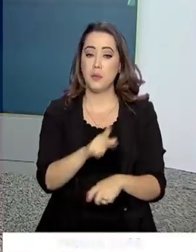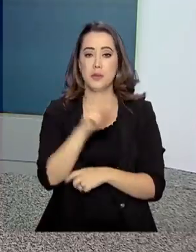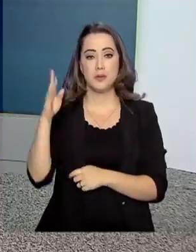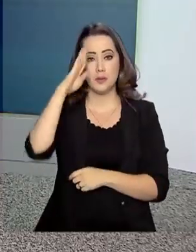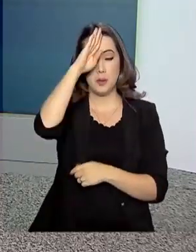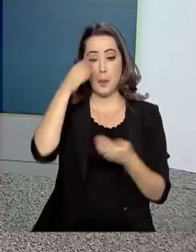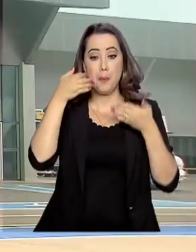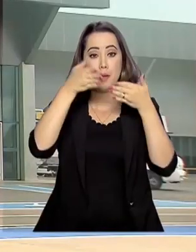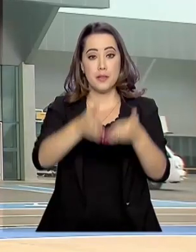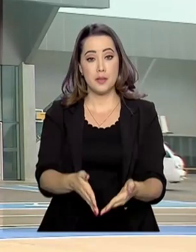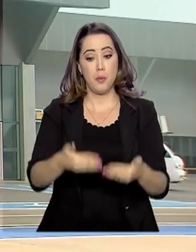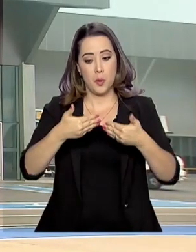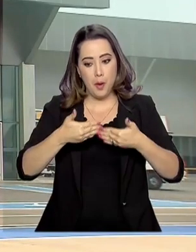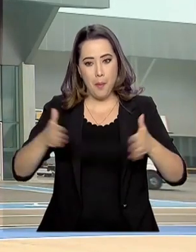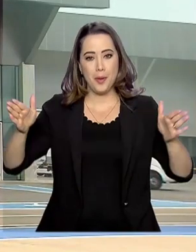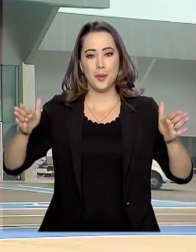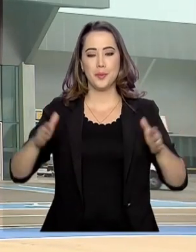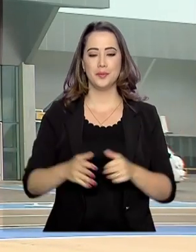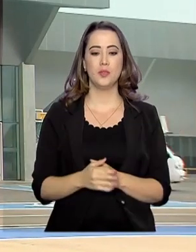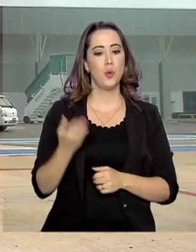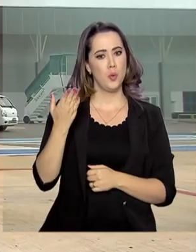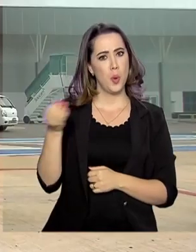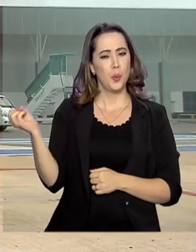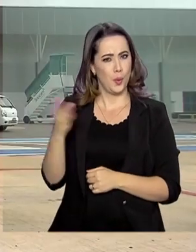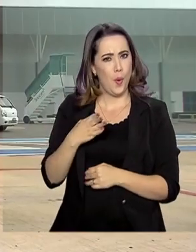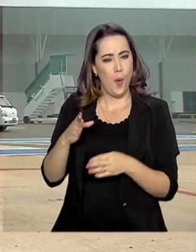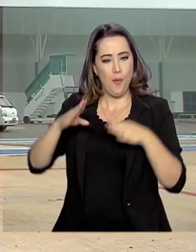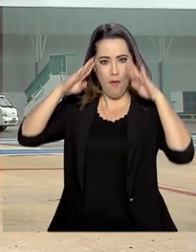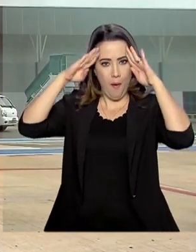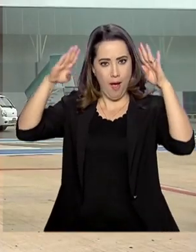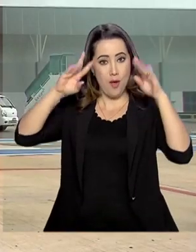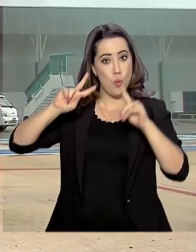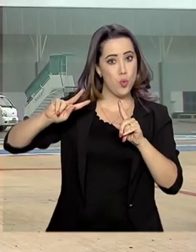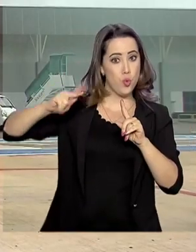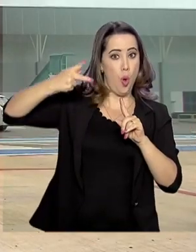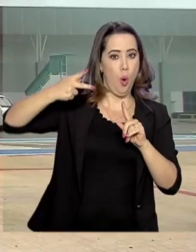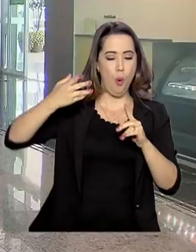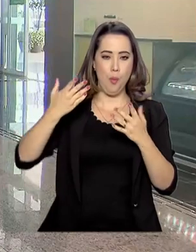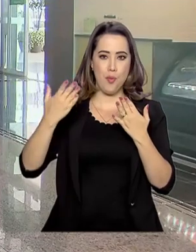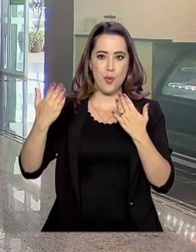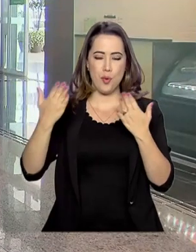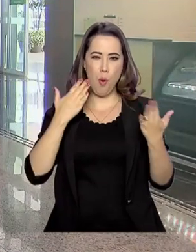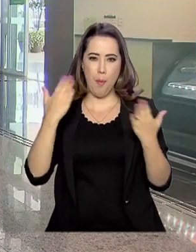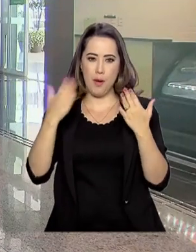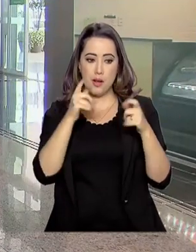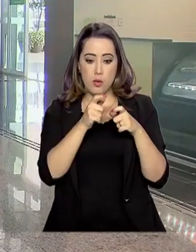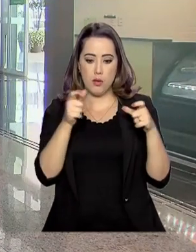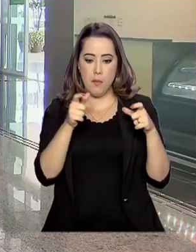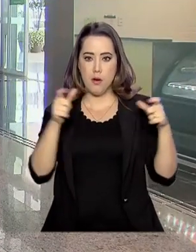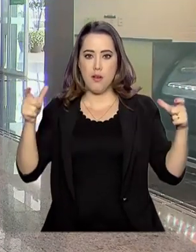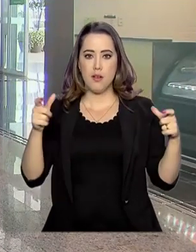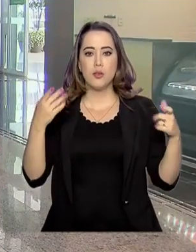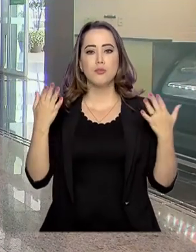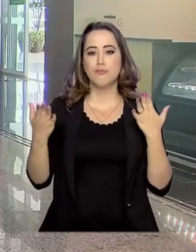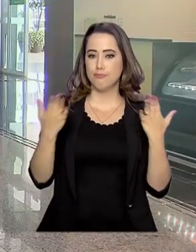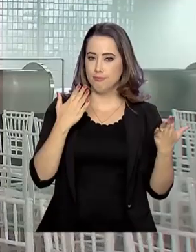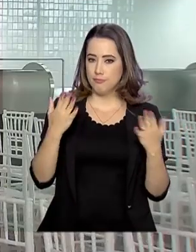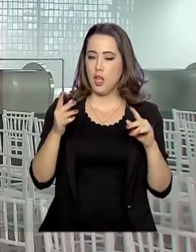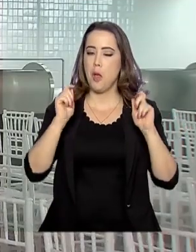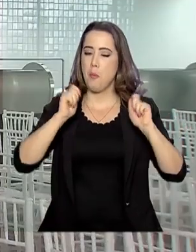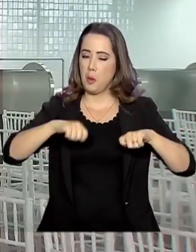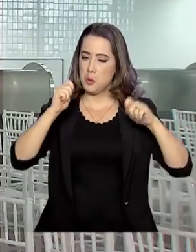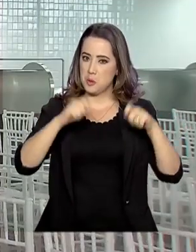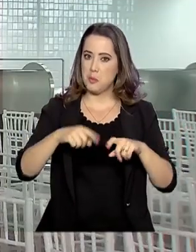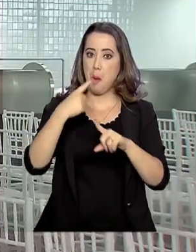inauguração. O novo aeroporto tem o dobro da capacidade do antigo, com a possibilidade de receber até